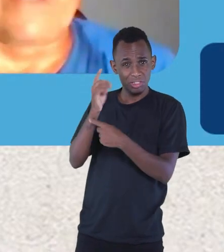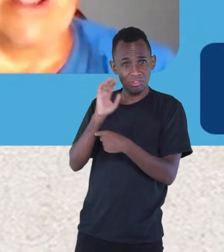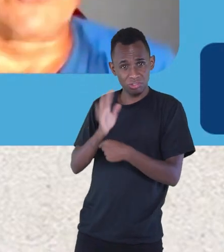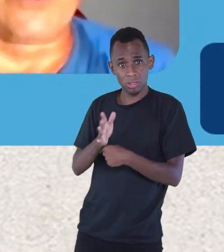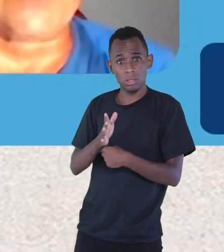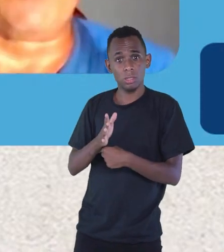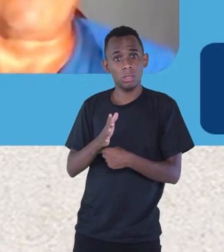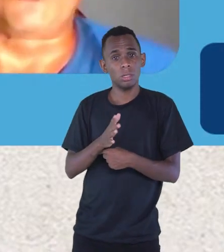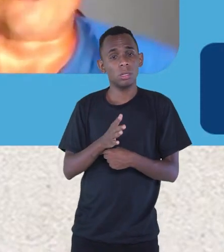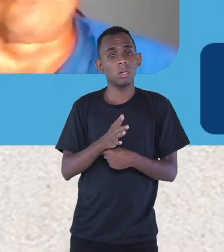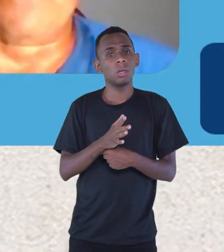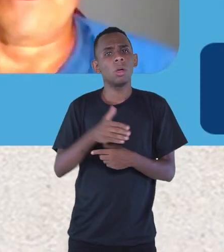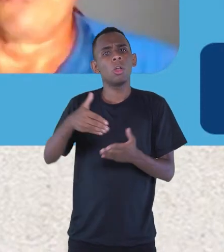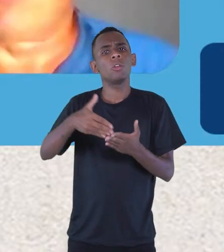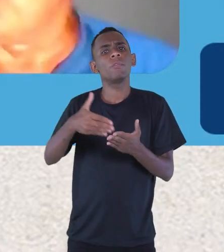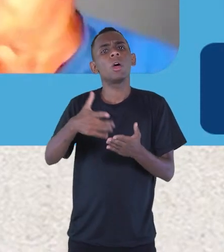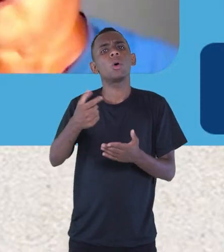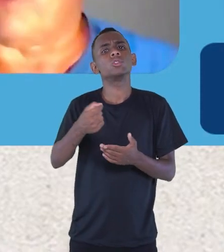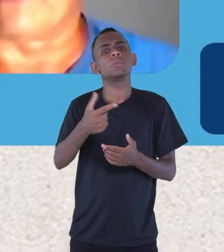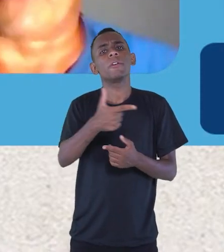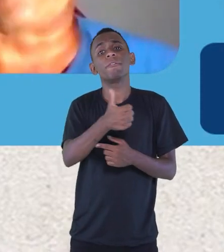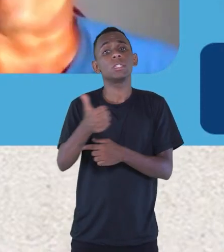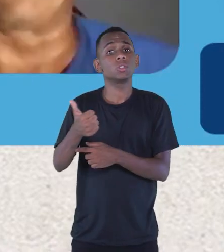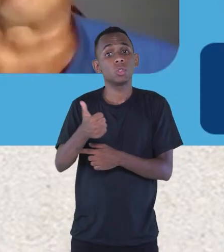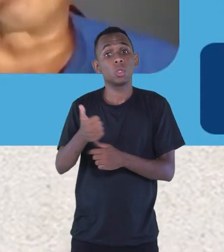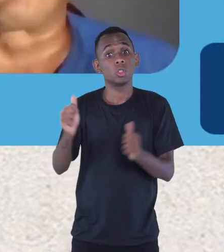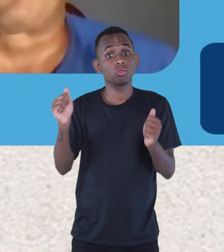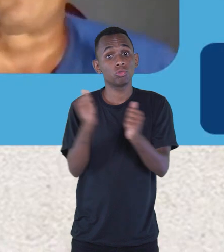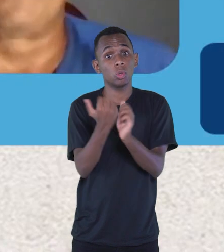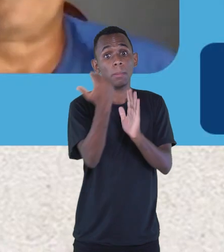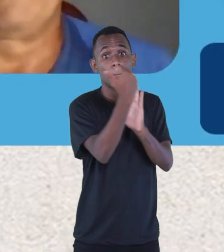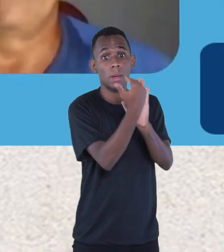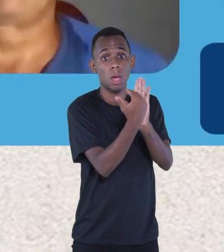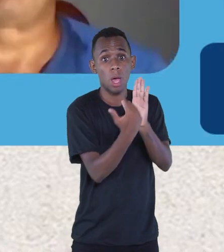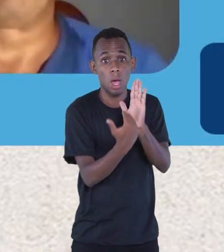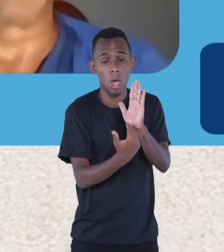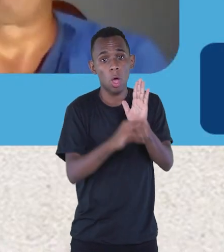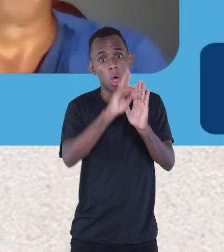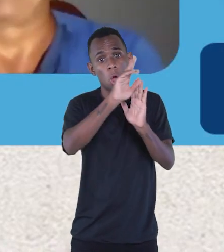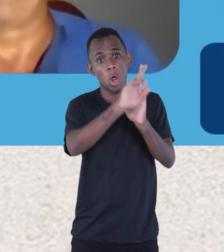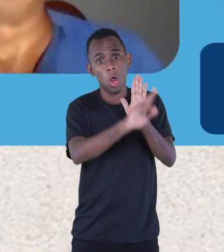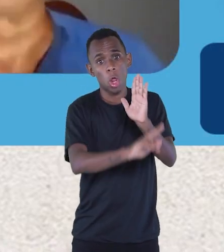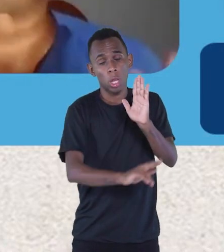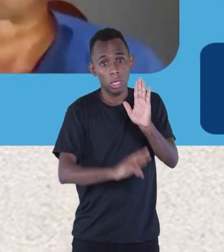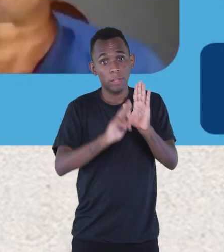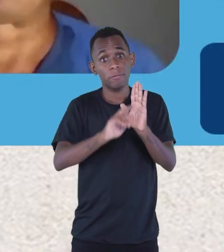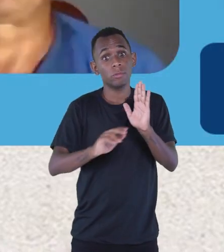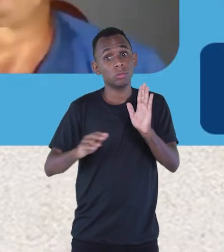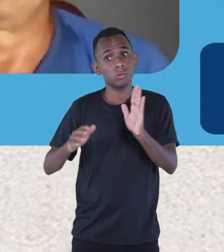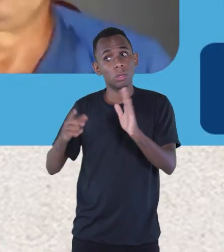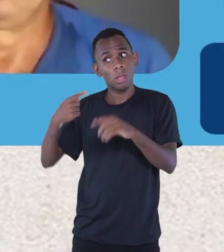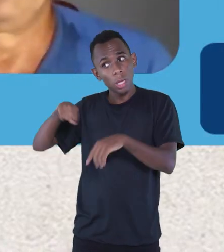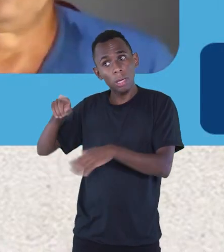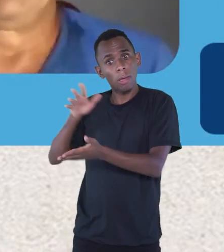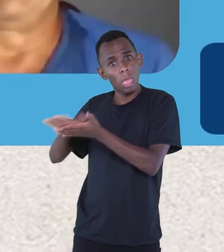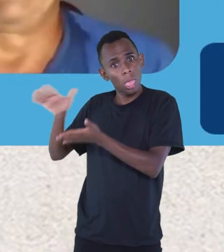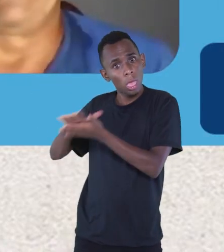no final de 2021, junto com a coleção. Eles saíram juntos. Eles foram para a gráfica juntos.